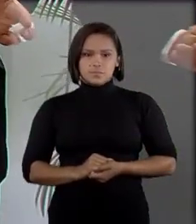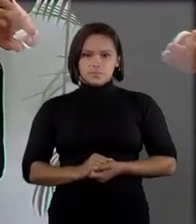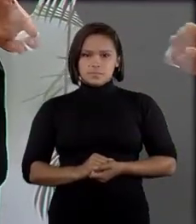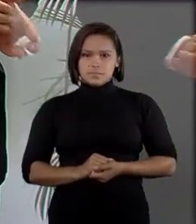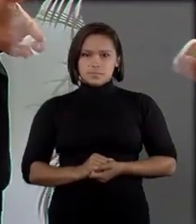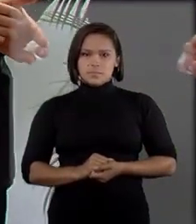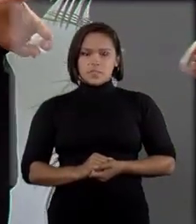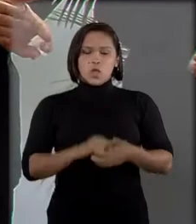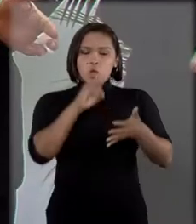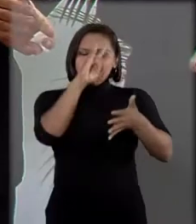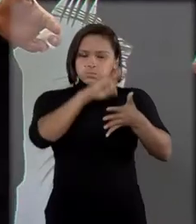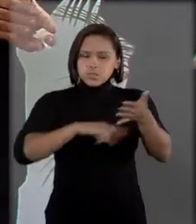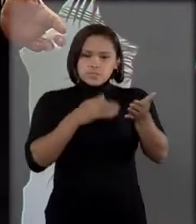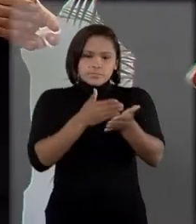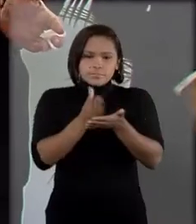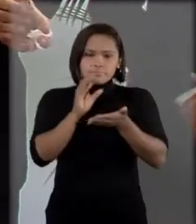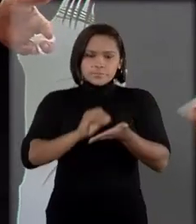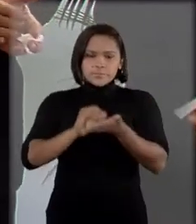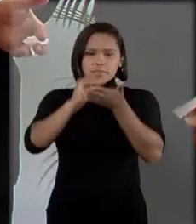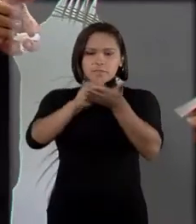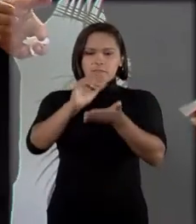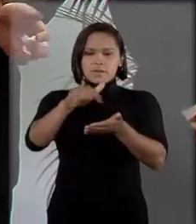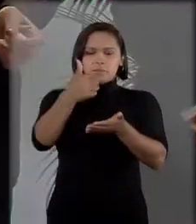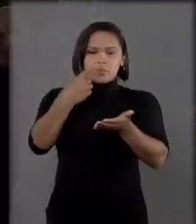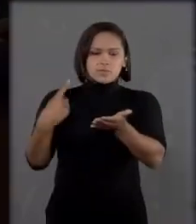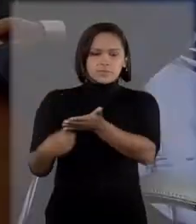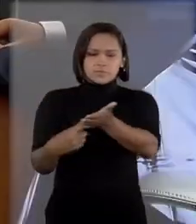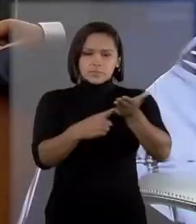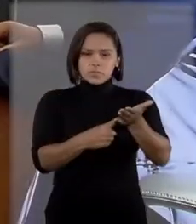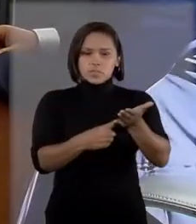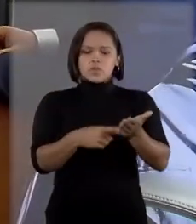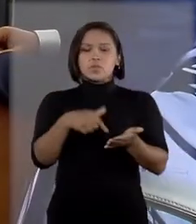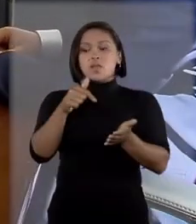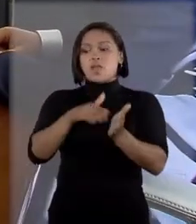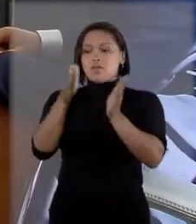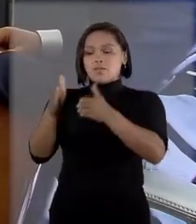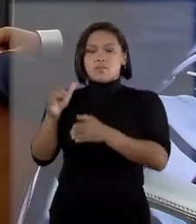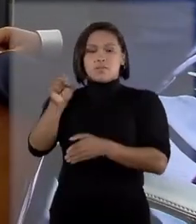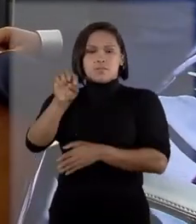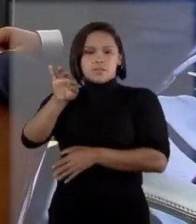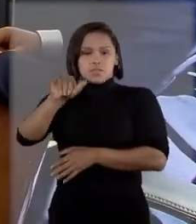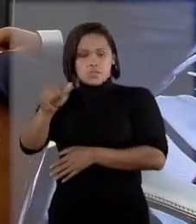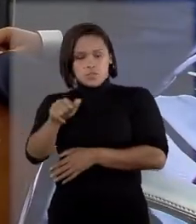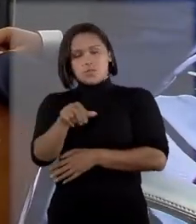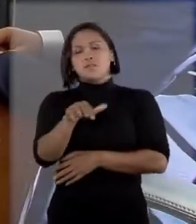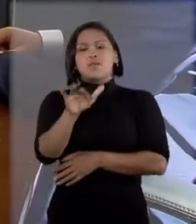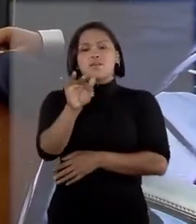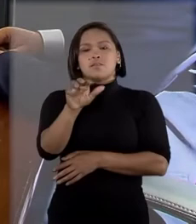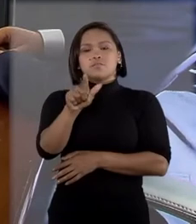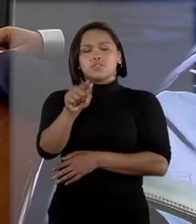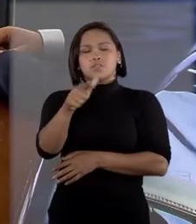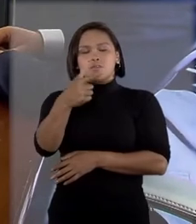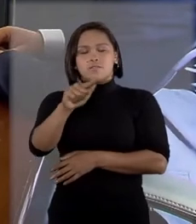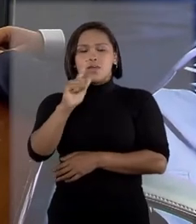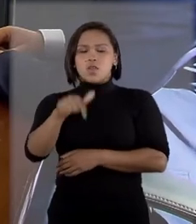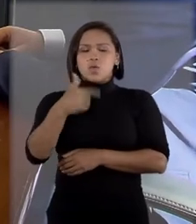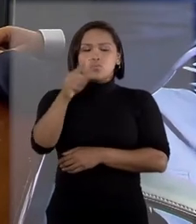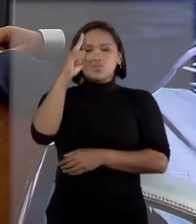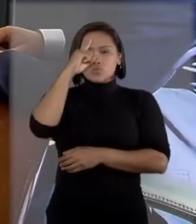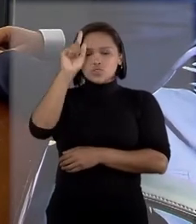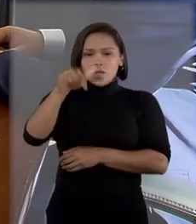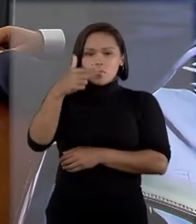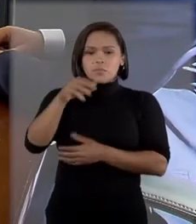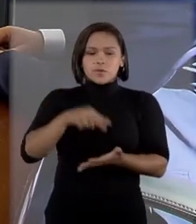O documento foi entregue após acordo de cooperação firmado entre o STJ e a FGV um dia após a posse da nova gestão do